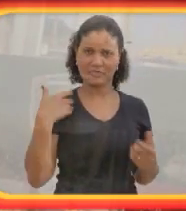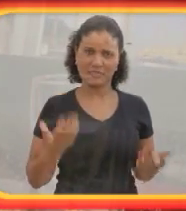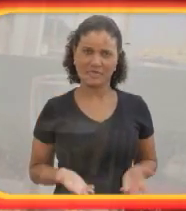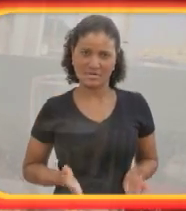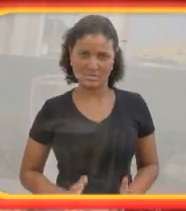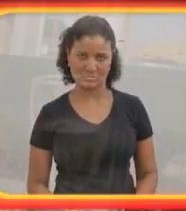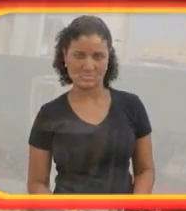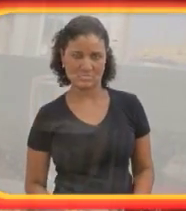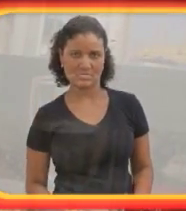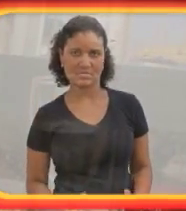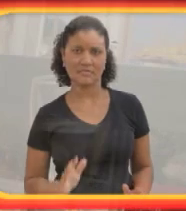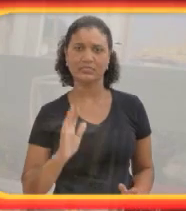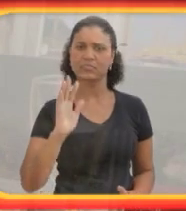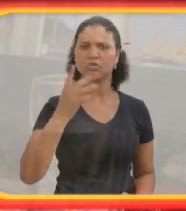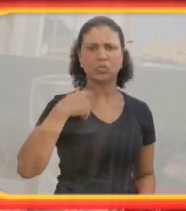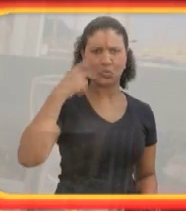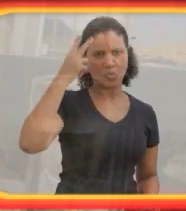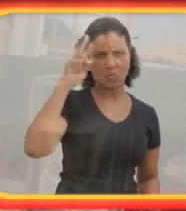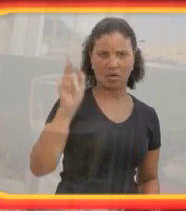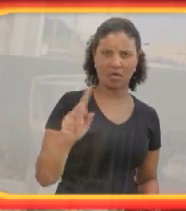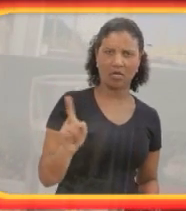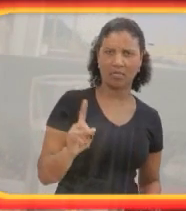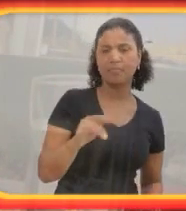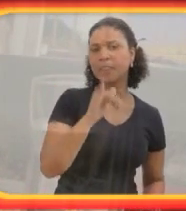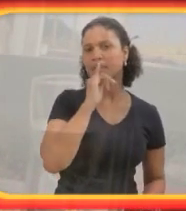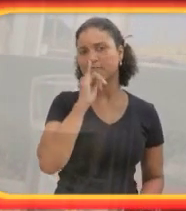por exemplo, até hoje, quando a minha irmã nasceu.